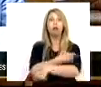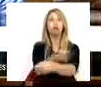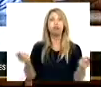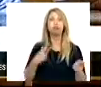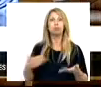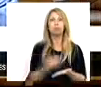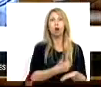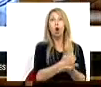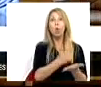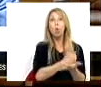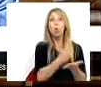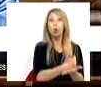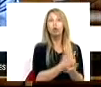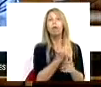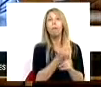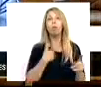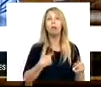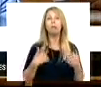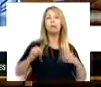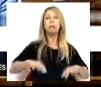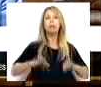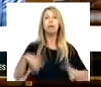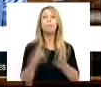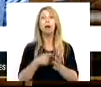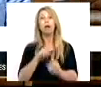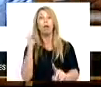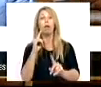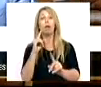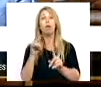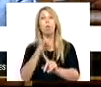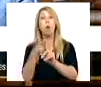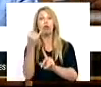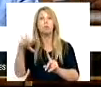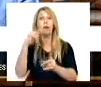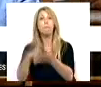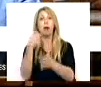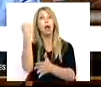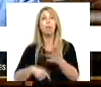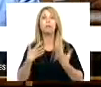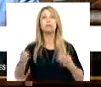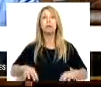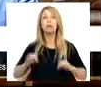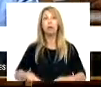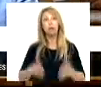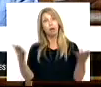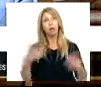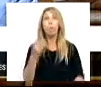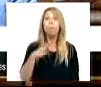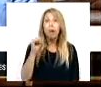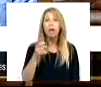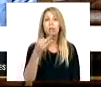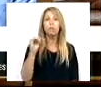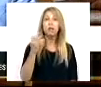em 2011. PS, PSD e CDS impediram assim que o Estado arrecadasse uns bons milhões de euros